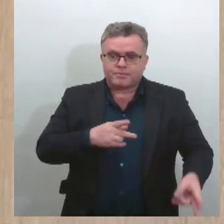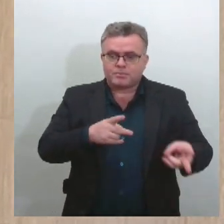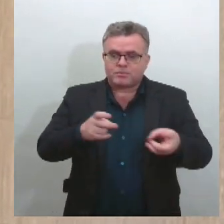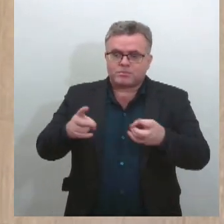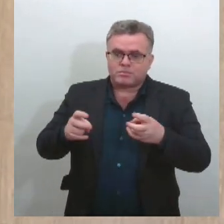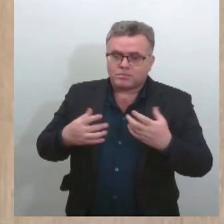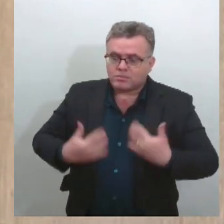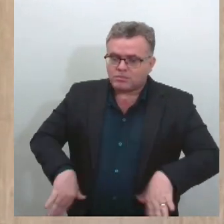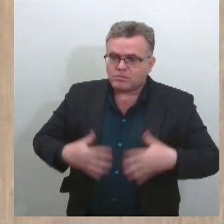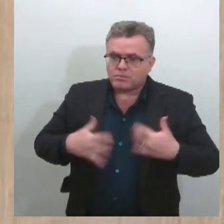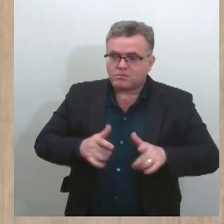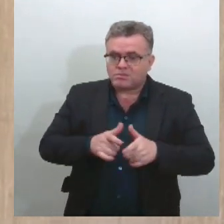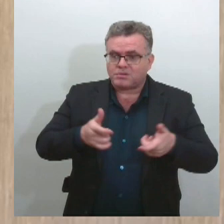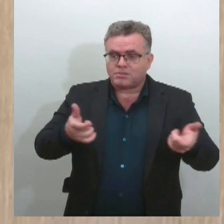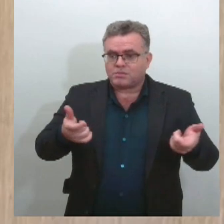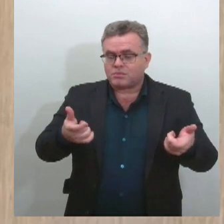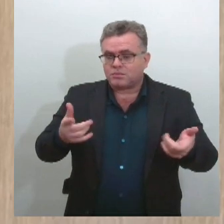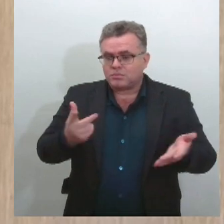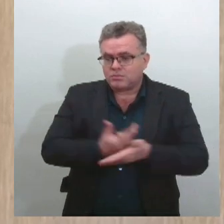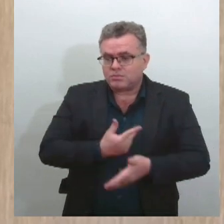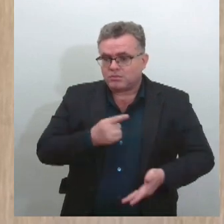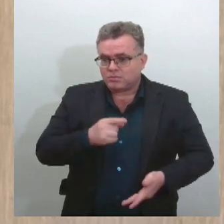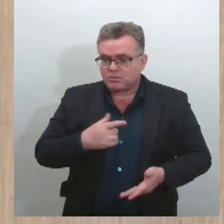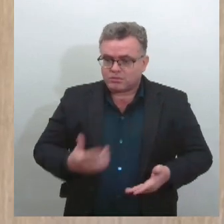E o fator pós-pandemia também.